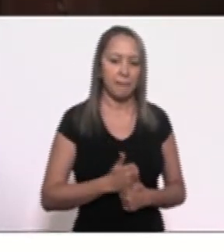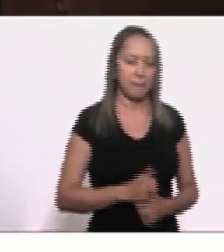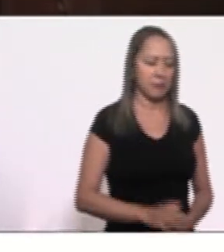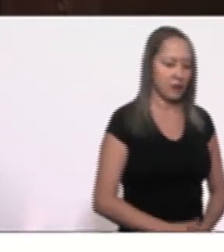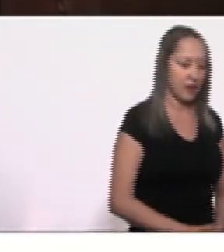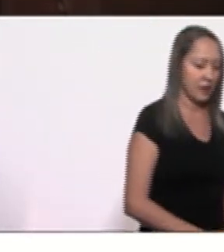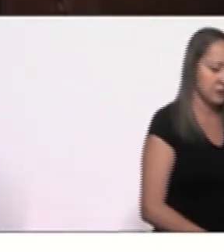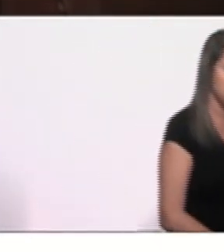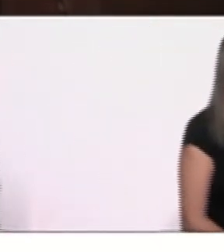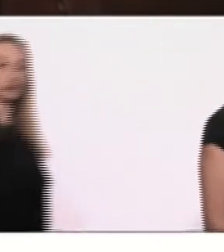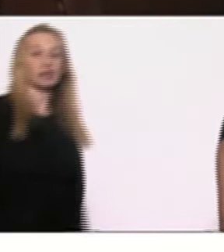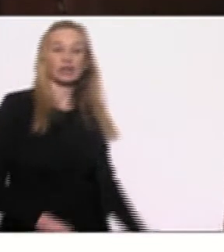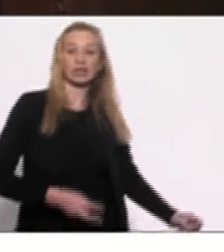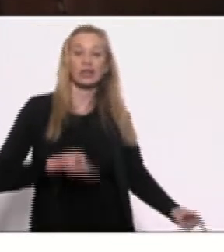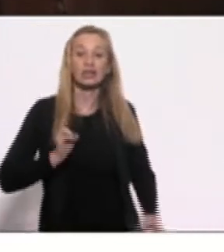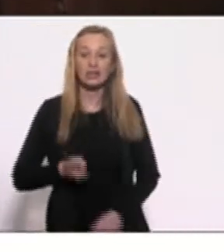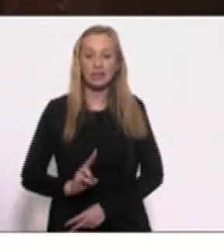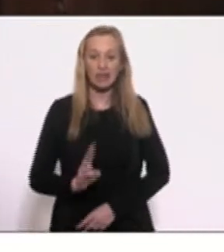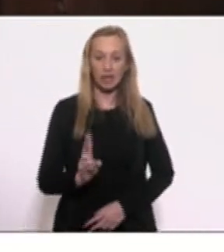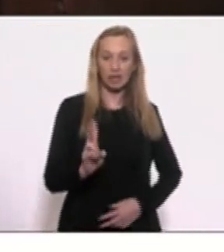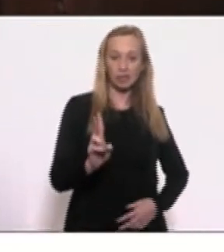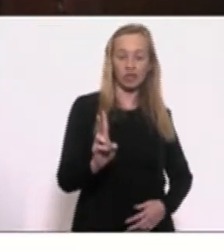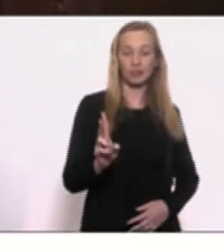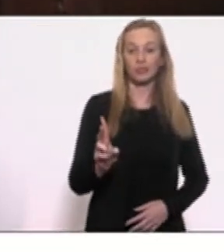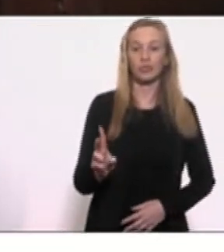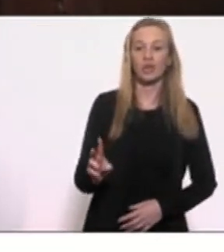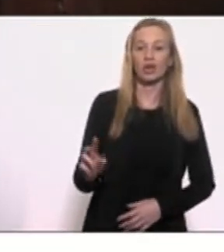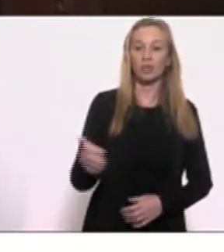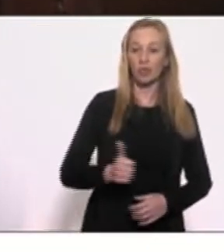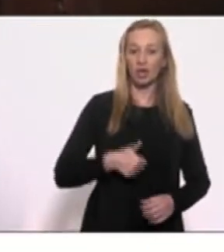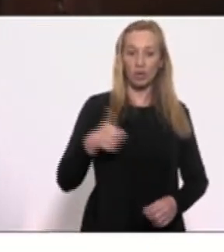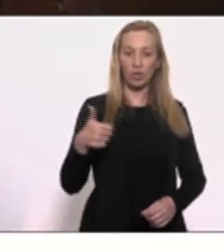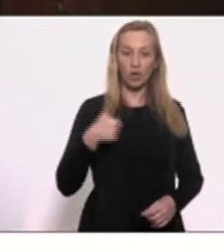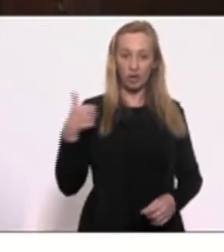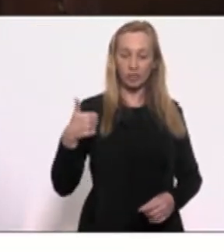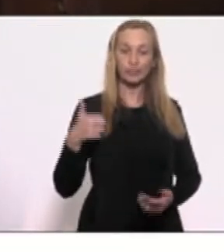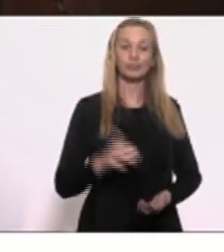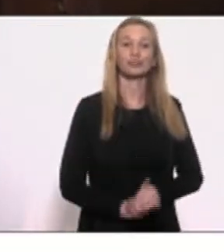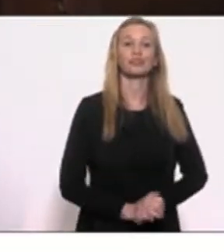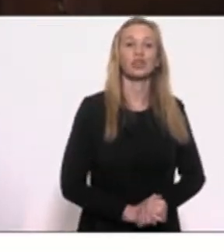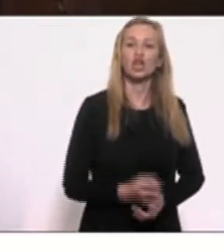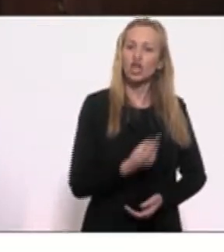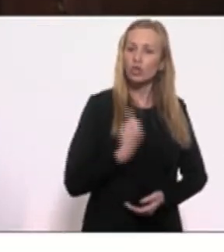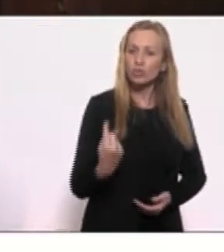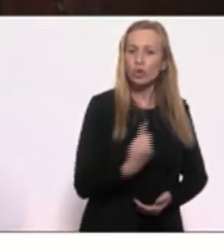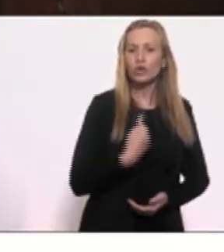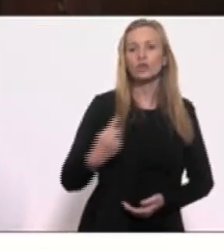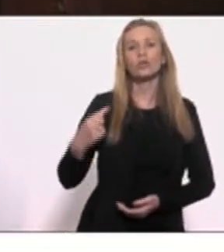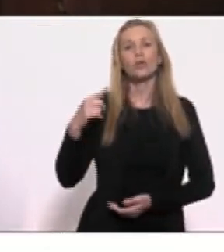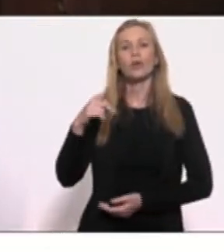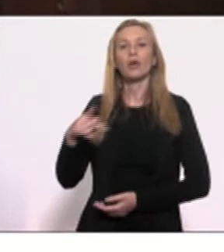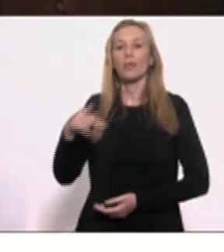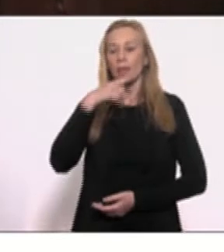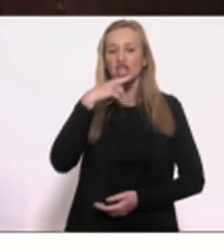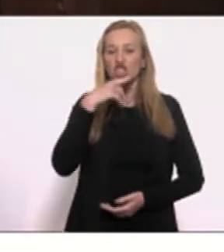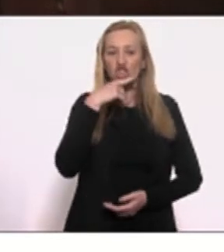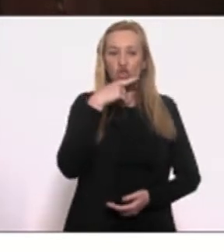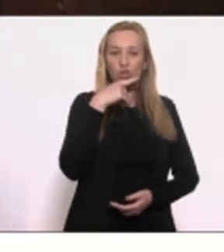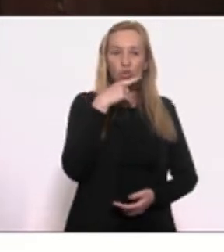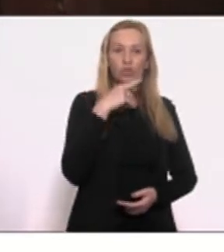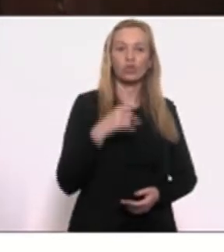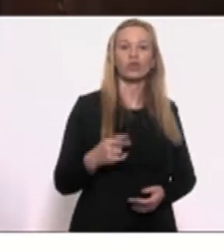buscar sempre a forma que o nosso partido prega, que